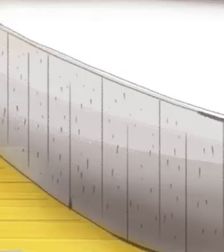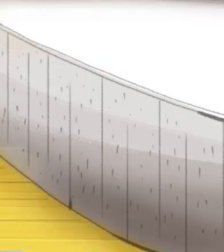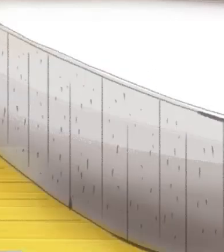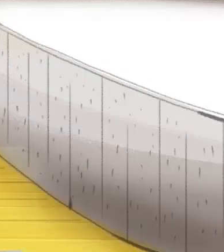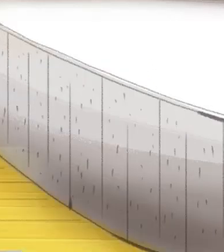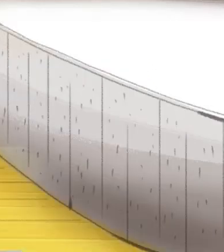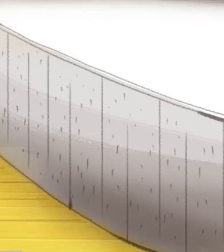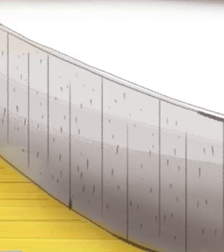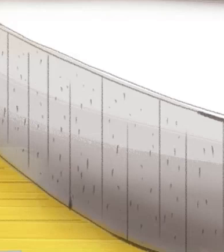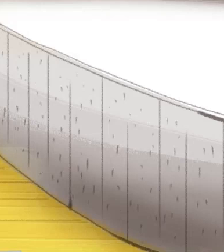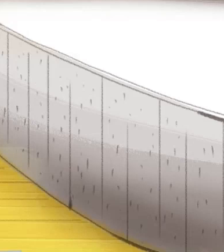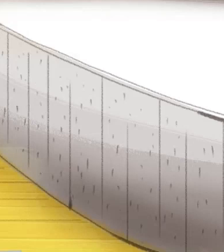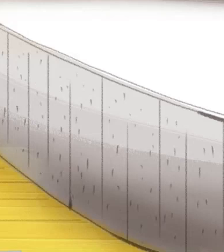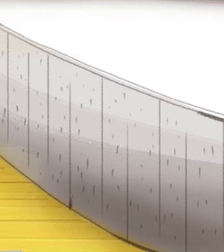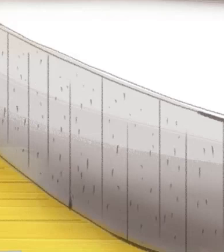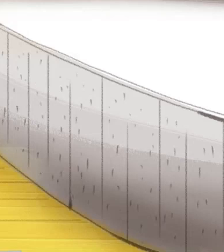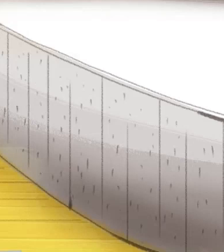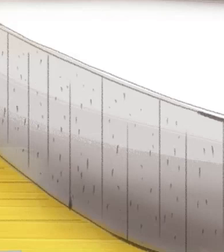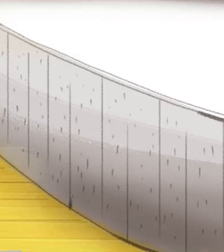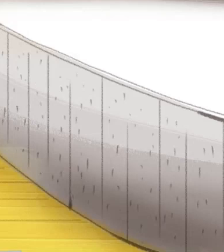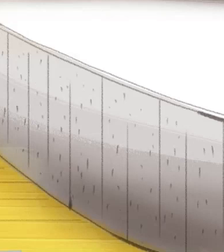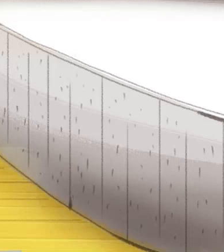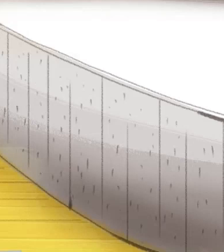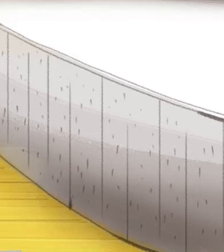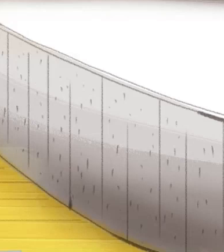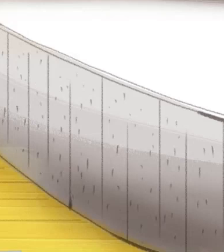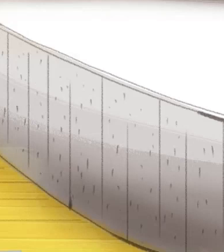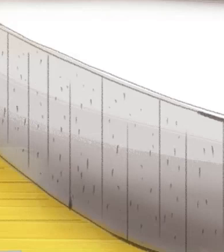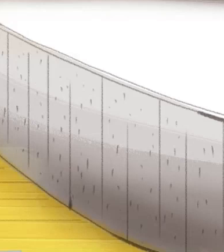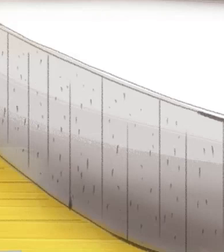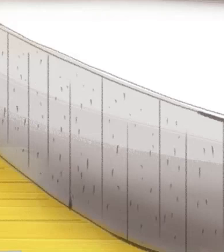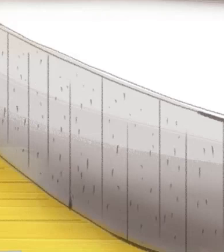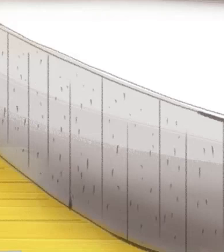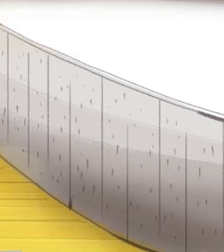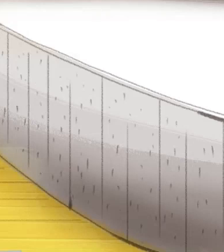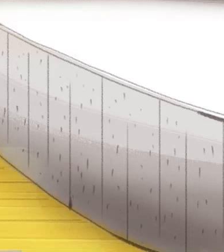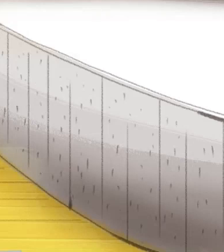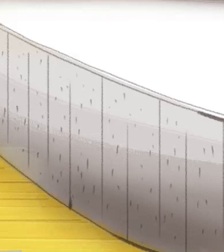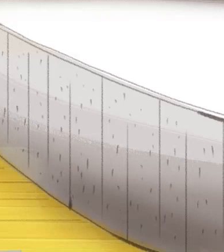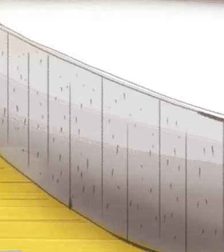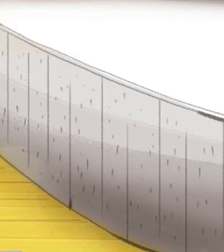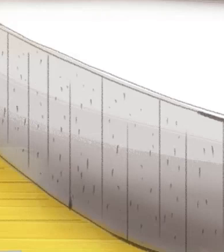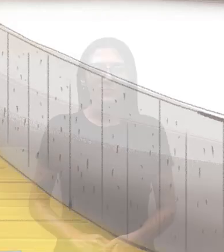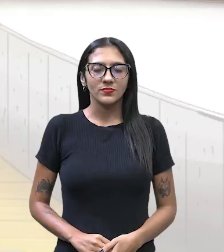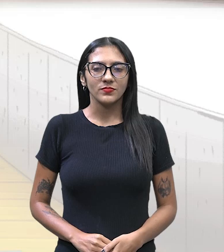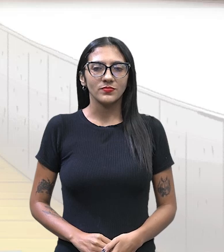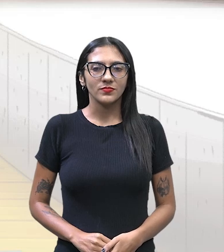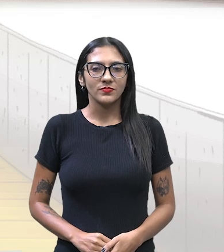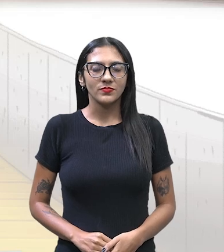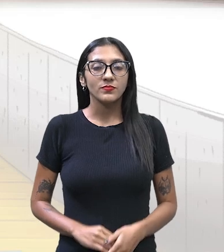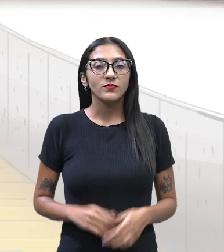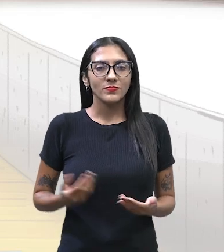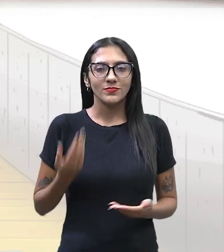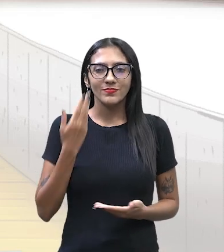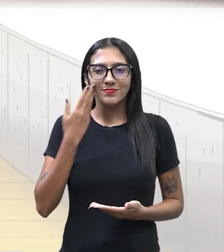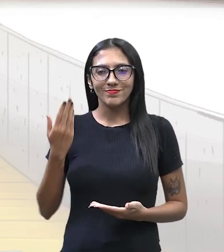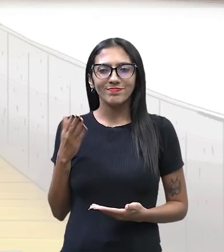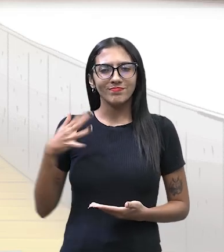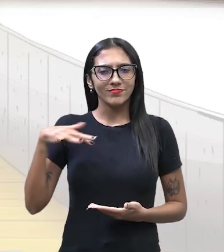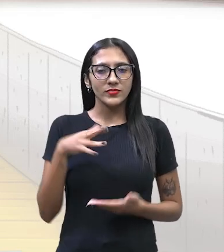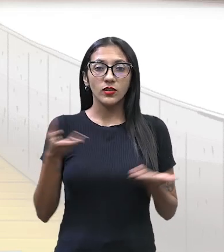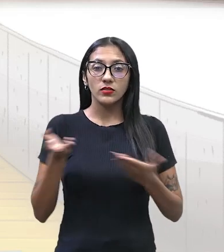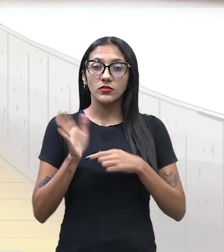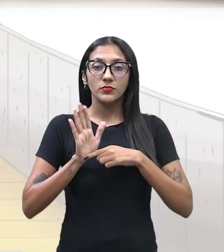Então, nós estamos aqui no interior de um barco, não é verdade? E aí, dentro desse contexto que nós falamos que nós trouxemos, vamos trazer alguns